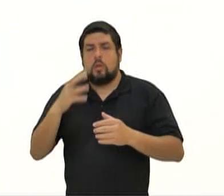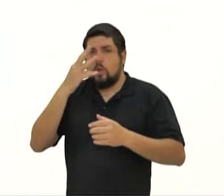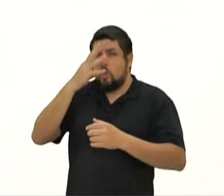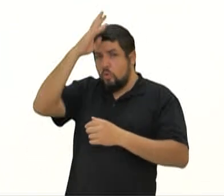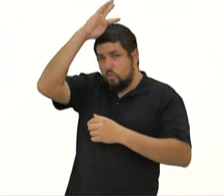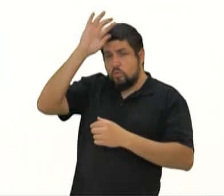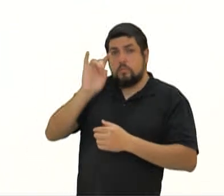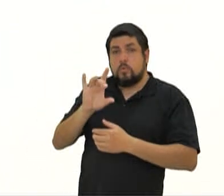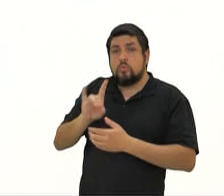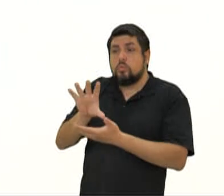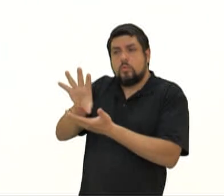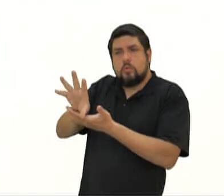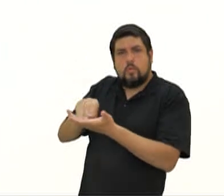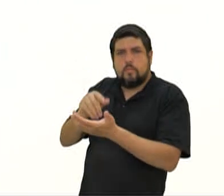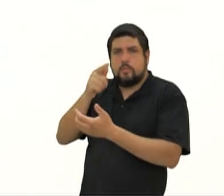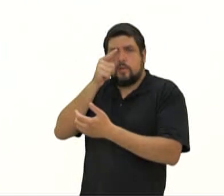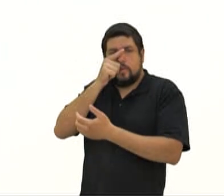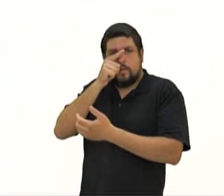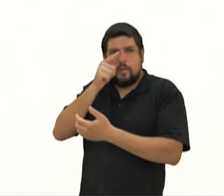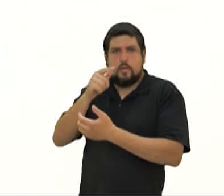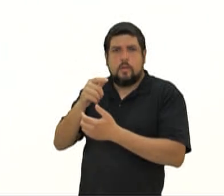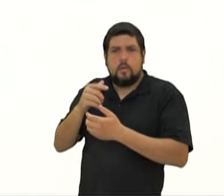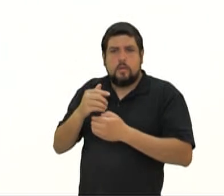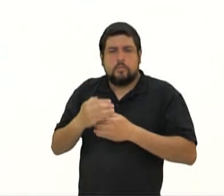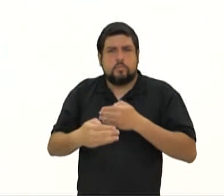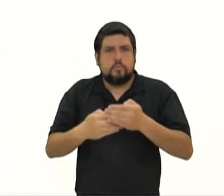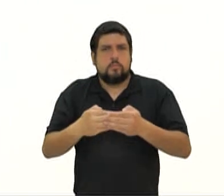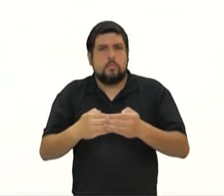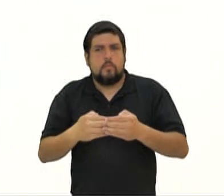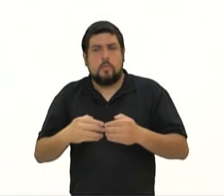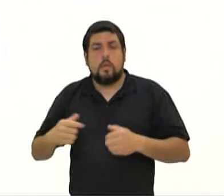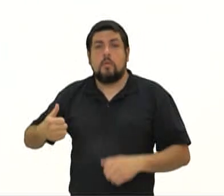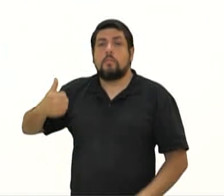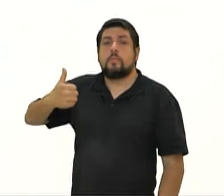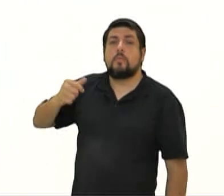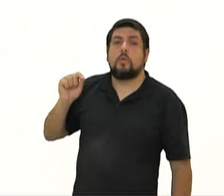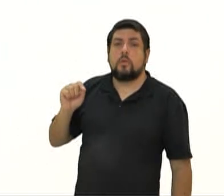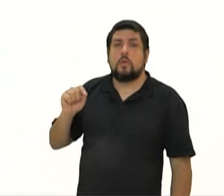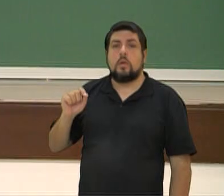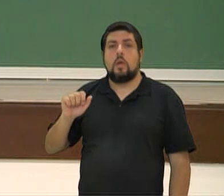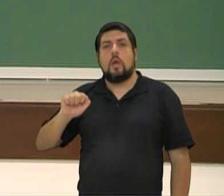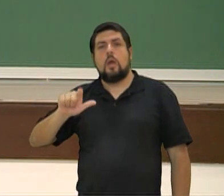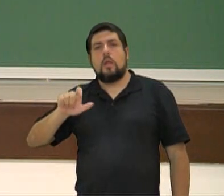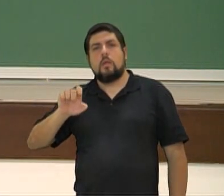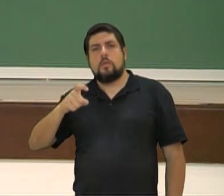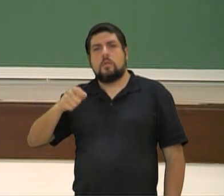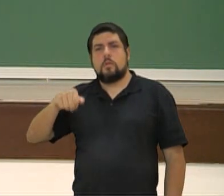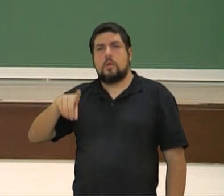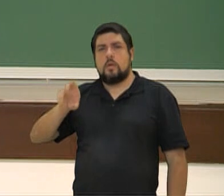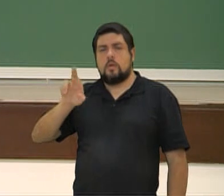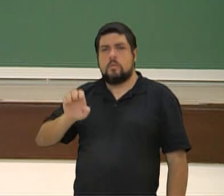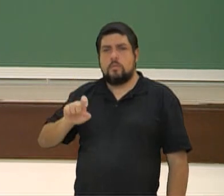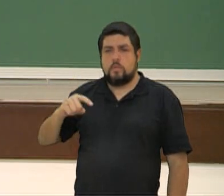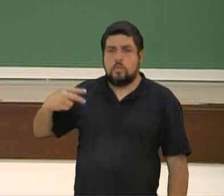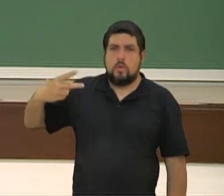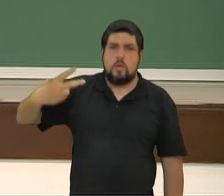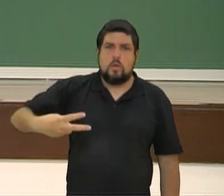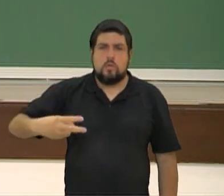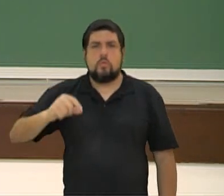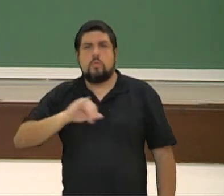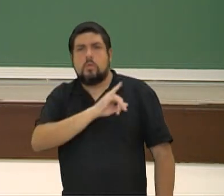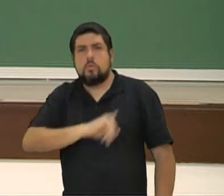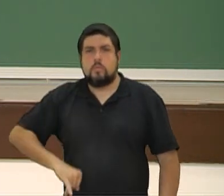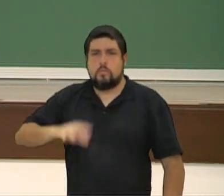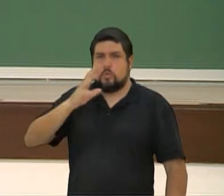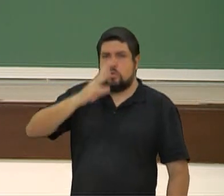arte grega, porque virou o quê? O que nós comentamos? Primeiro foi o Alexandre Grande, depois foi Roma, dominando e usando a cultura grega como